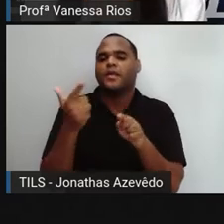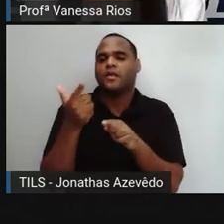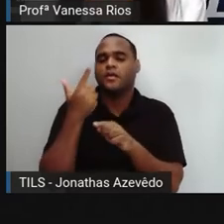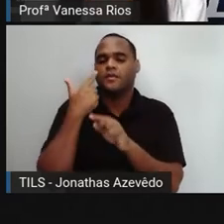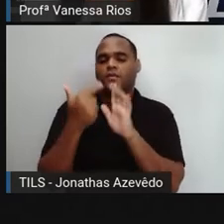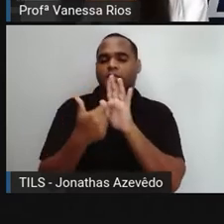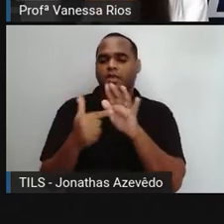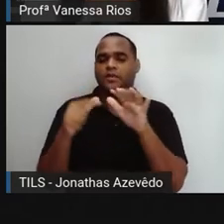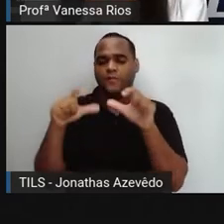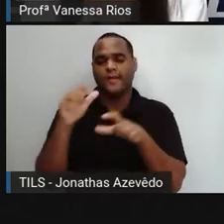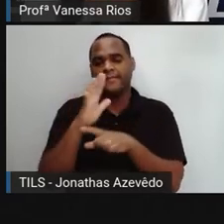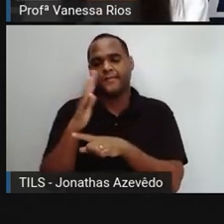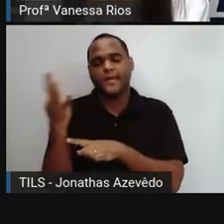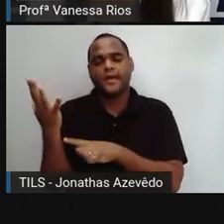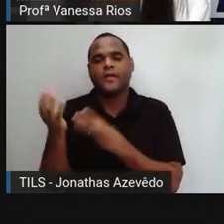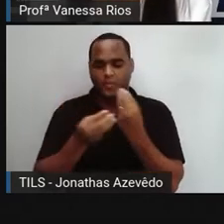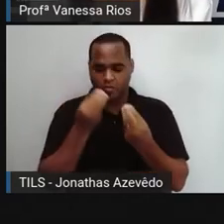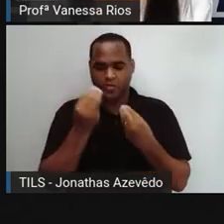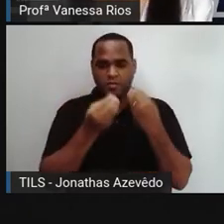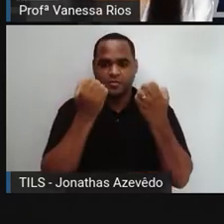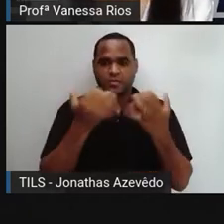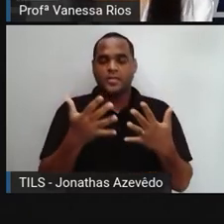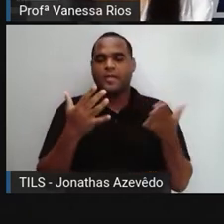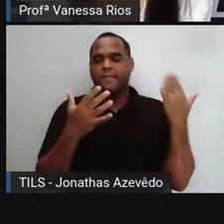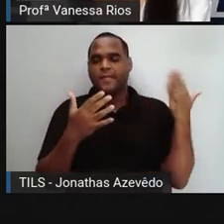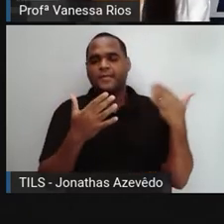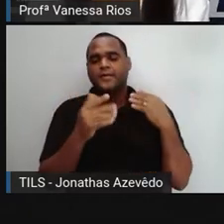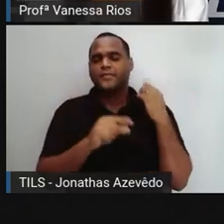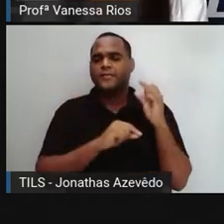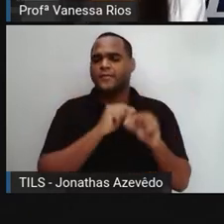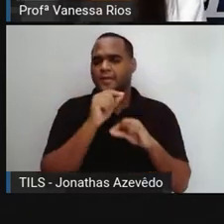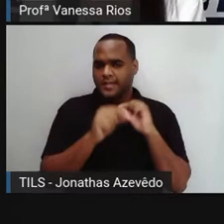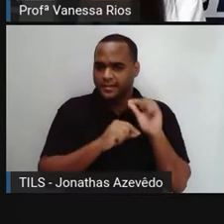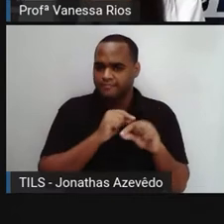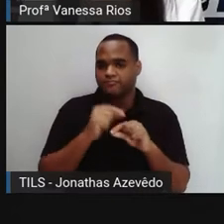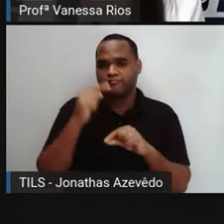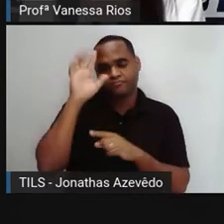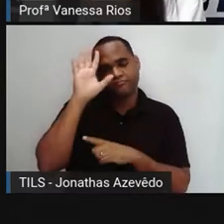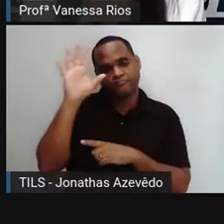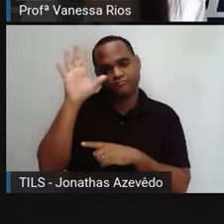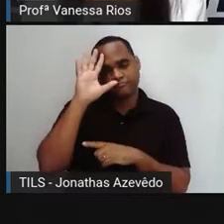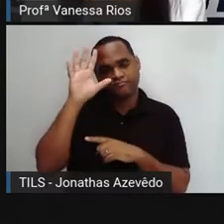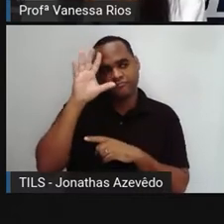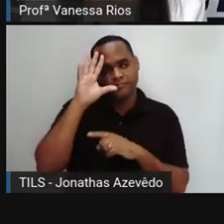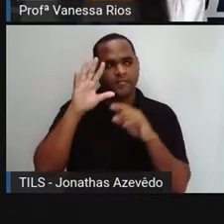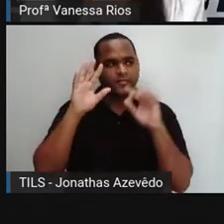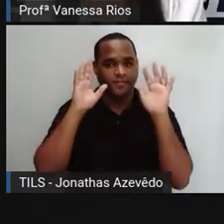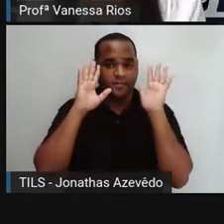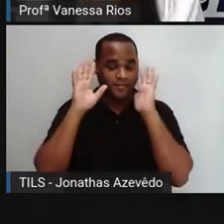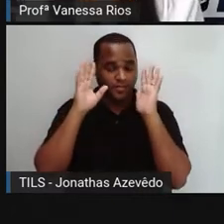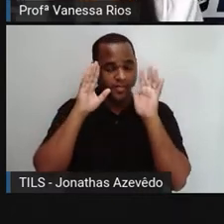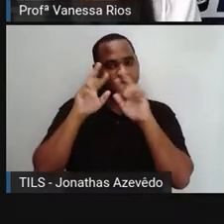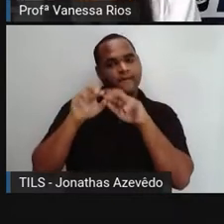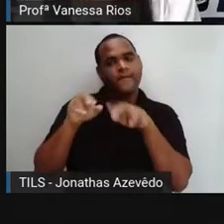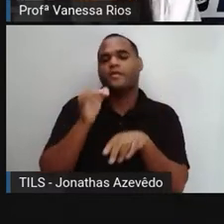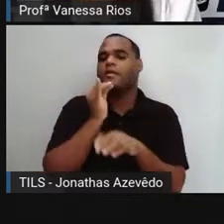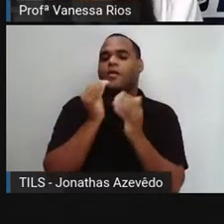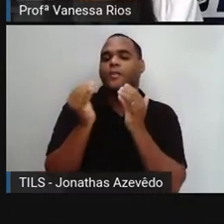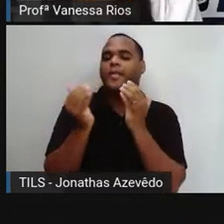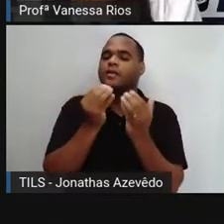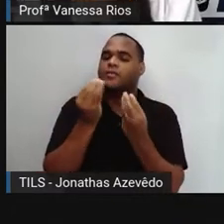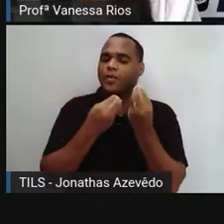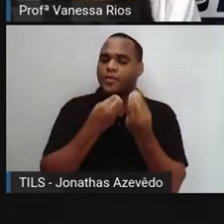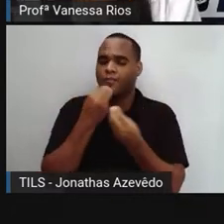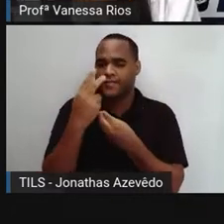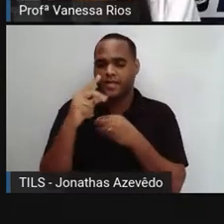ambiente, como esse ambiente era no passado. E fazermos aí a reflexão diante de uma comparação de como